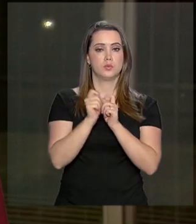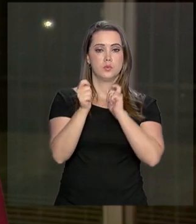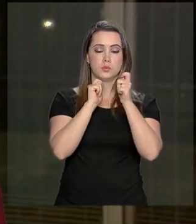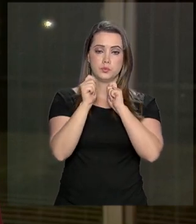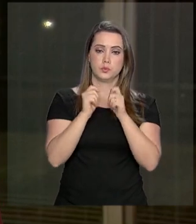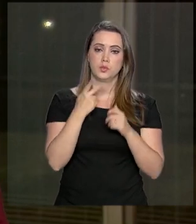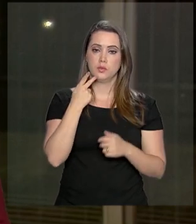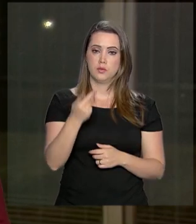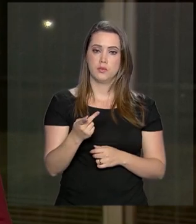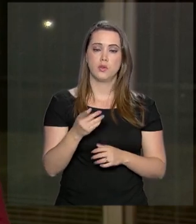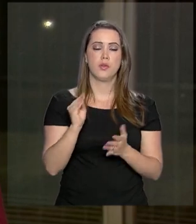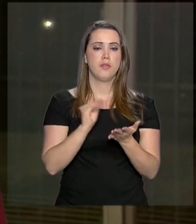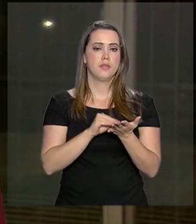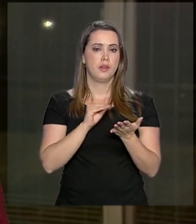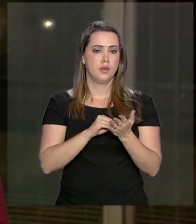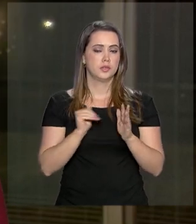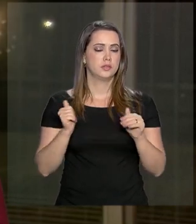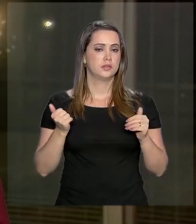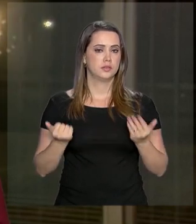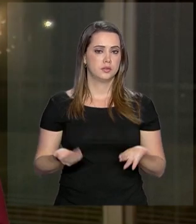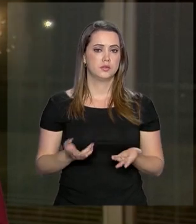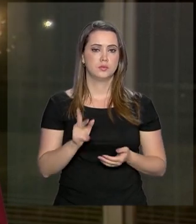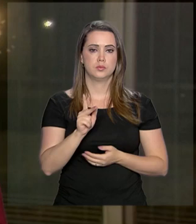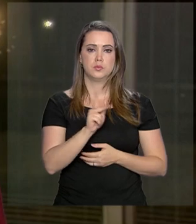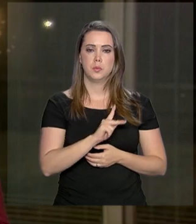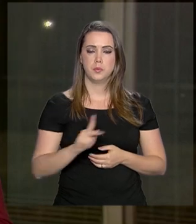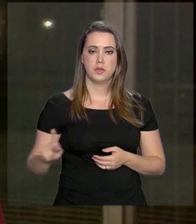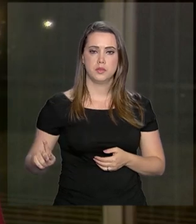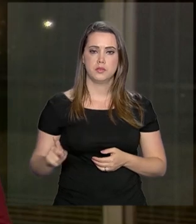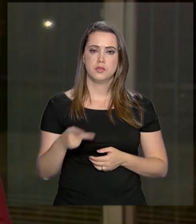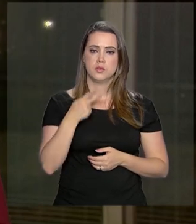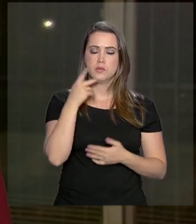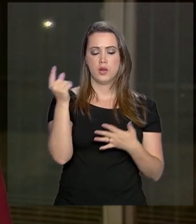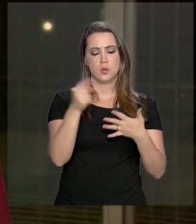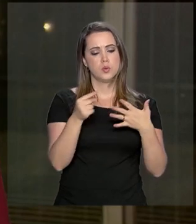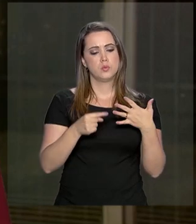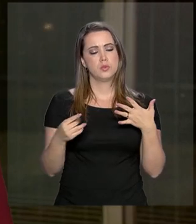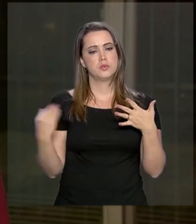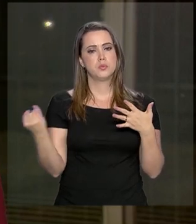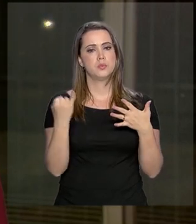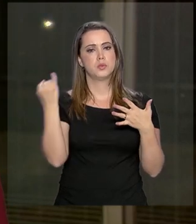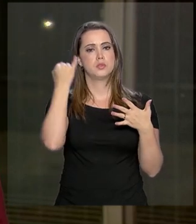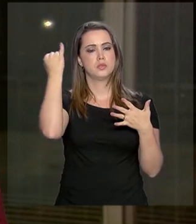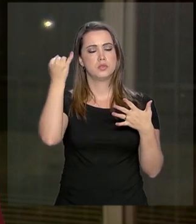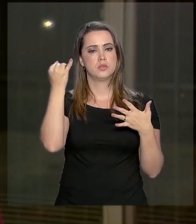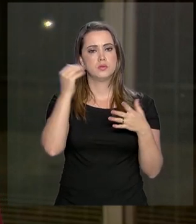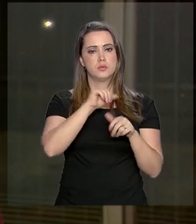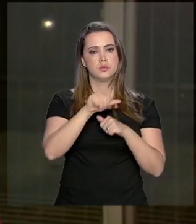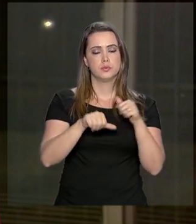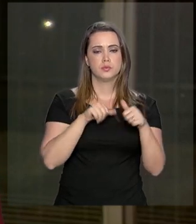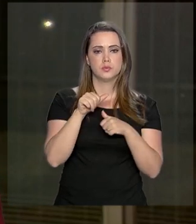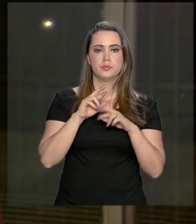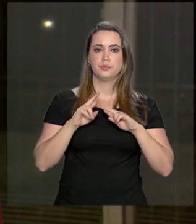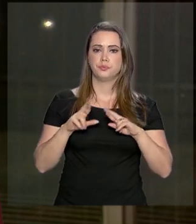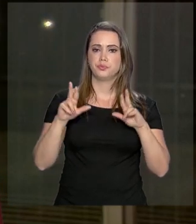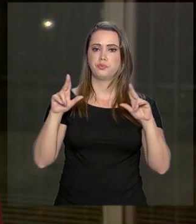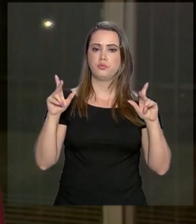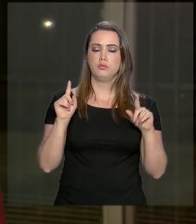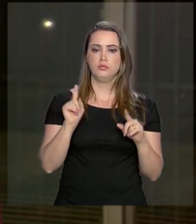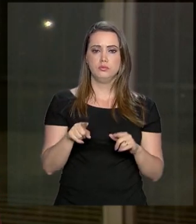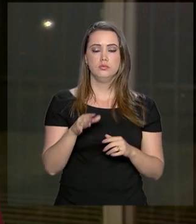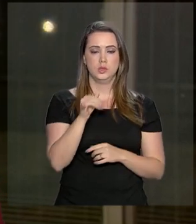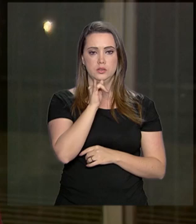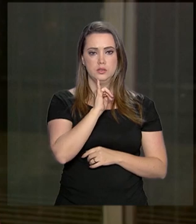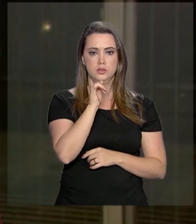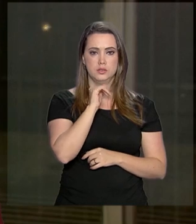imprensa. Ele disse que vão faltar, então, o presidente dizer alguns pontos essenciais sobre a reforma, algumas variáveis, como, por exemplo,